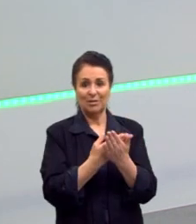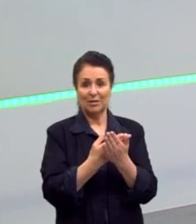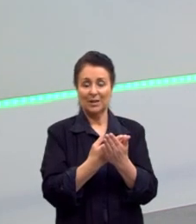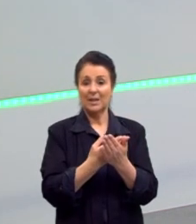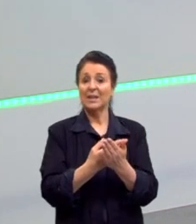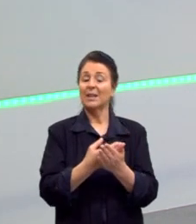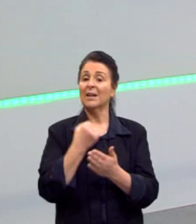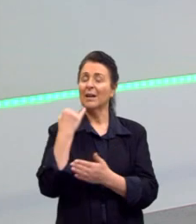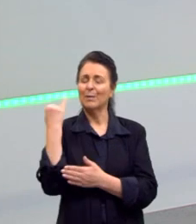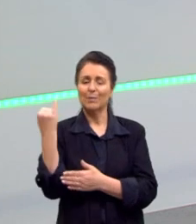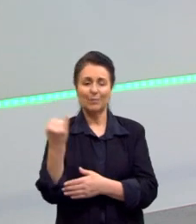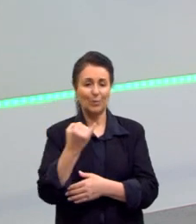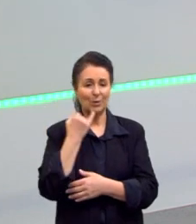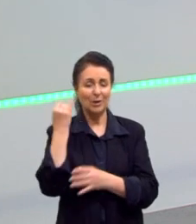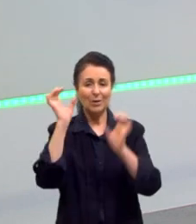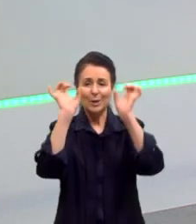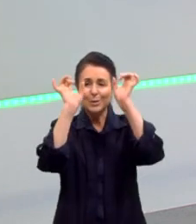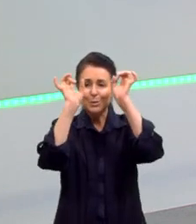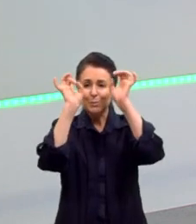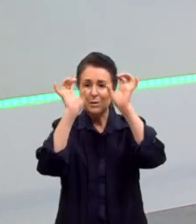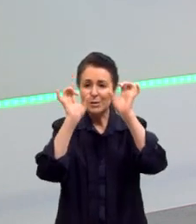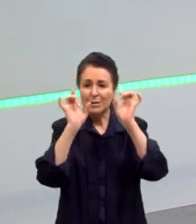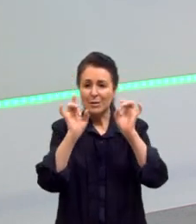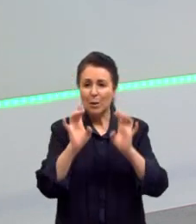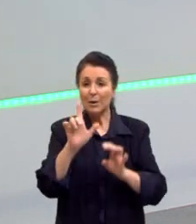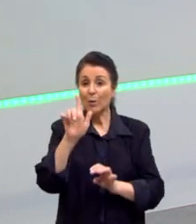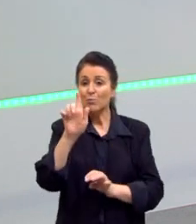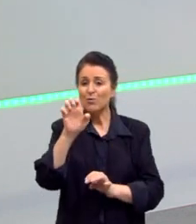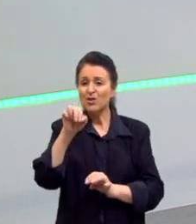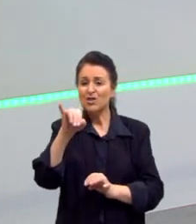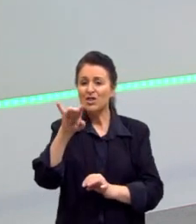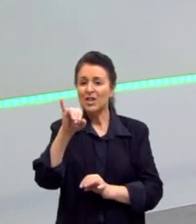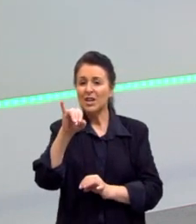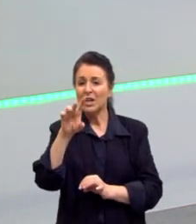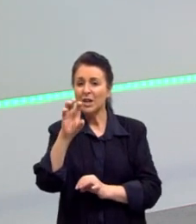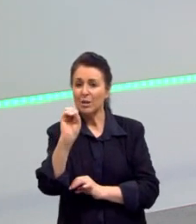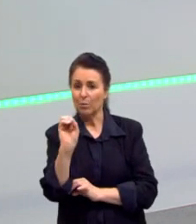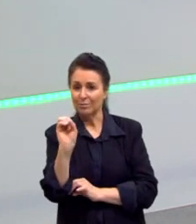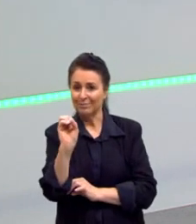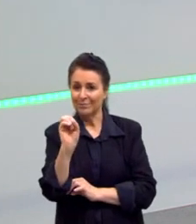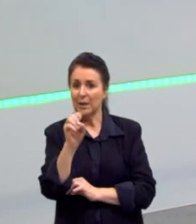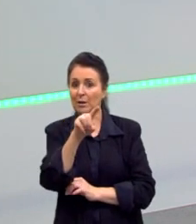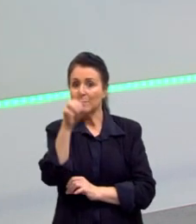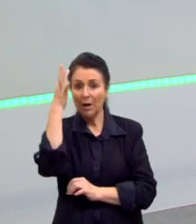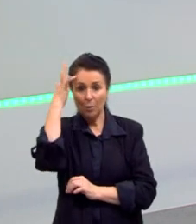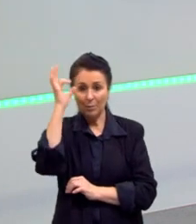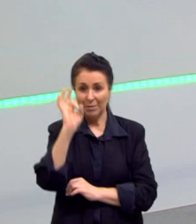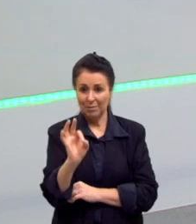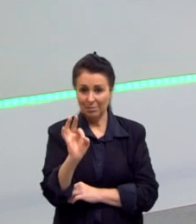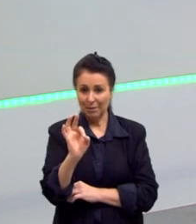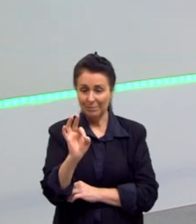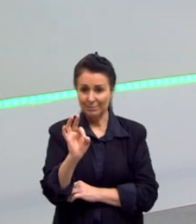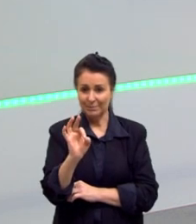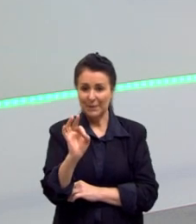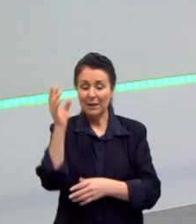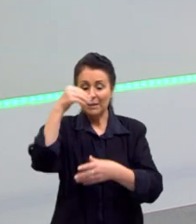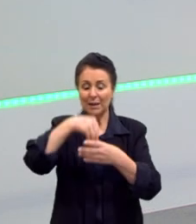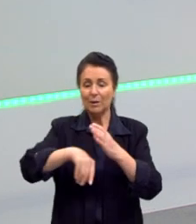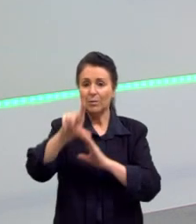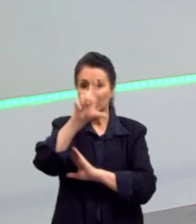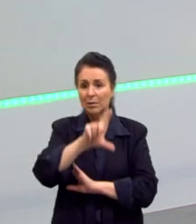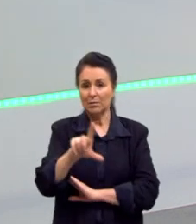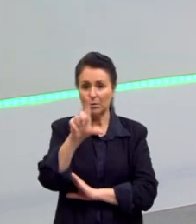e que ele é um gênio. Então, espero que vocês também compreendam a importância desse autor para a nossa literatura. Sem condições